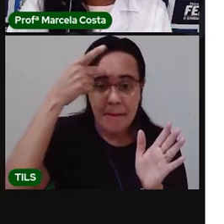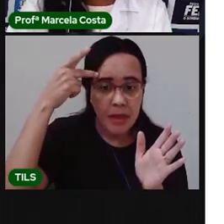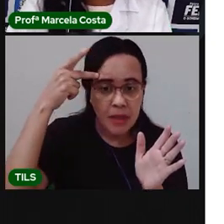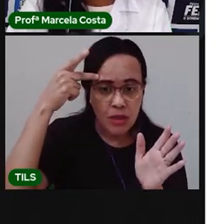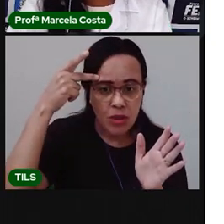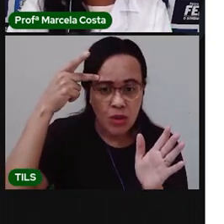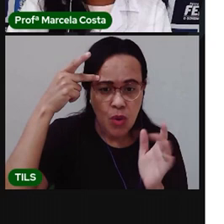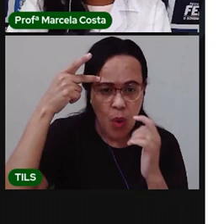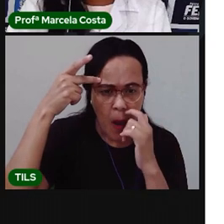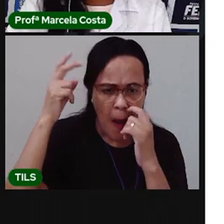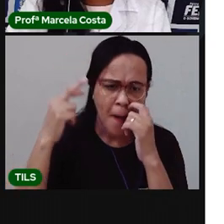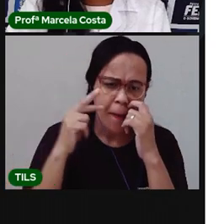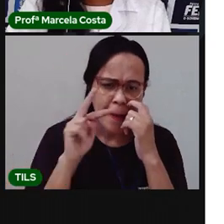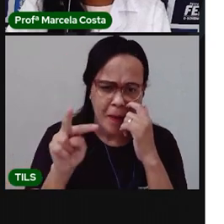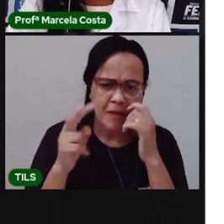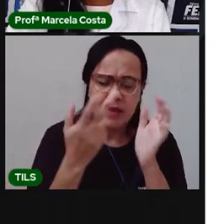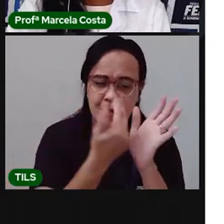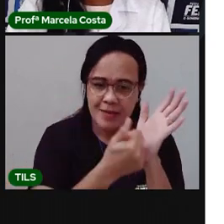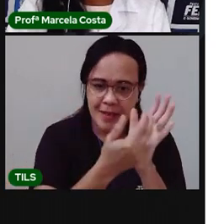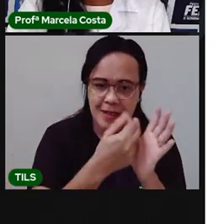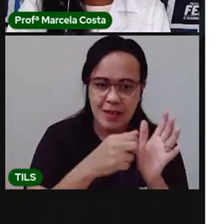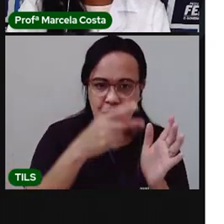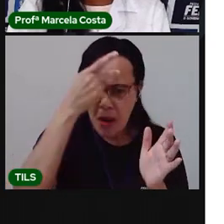essa canoa em que a pessoa está?